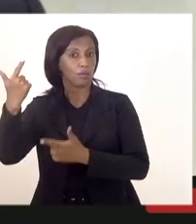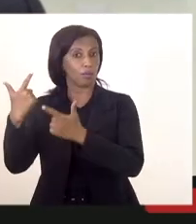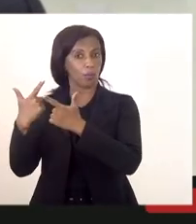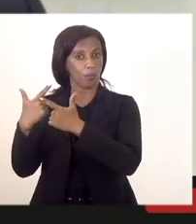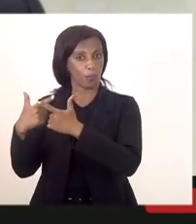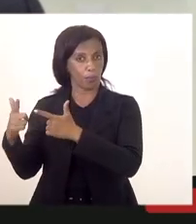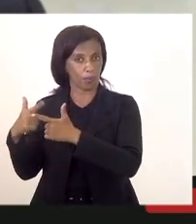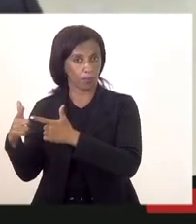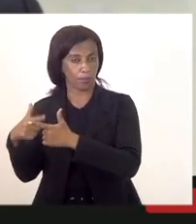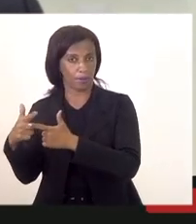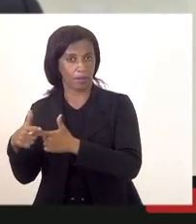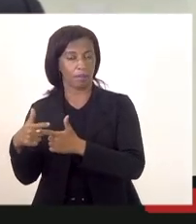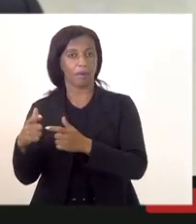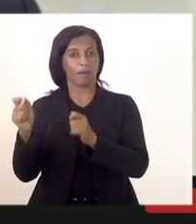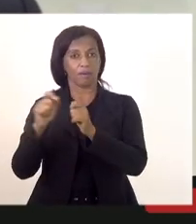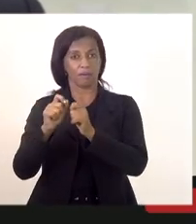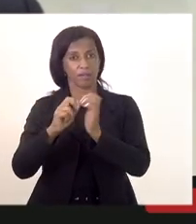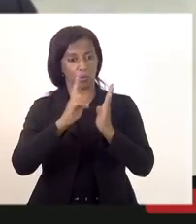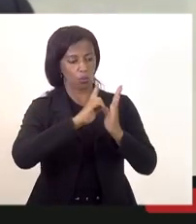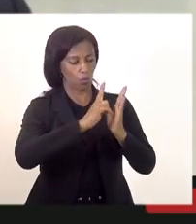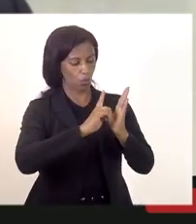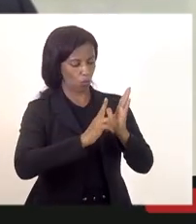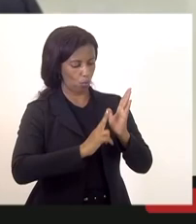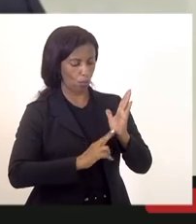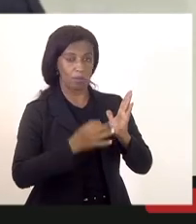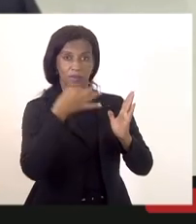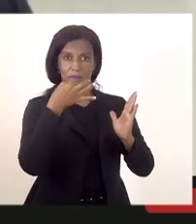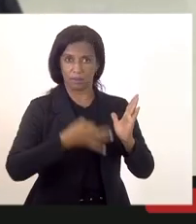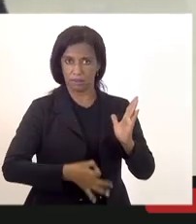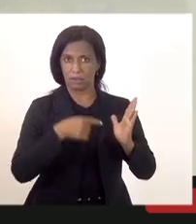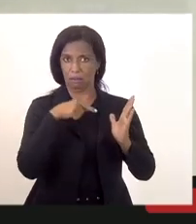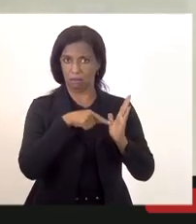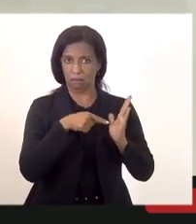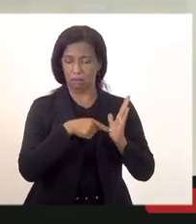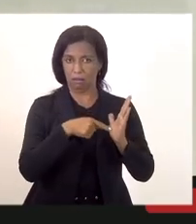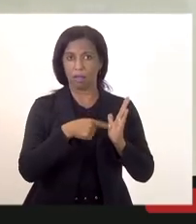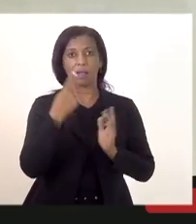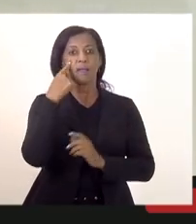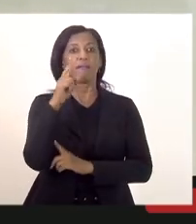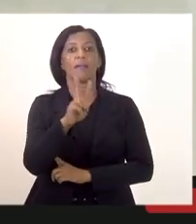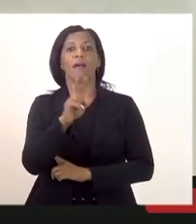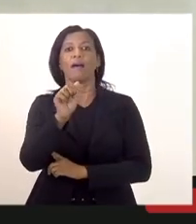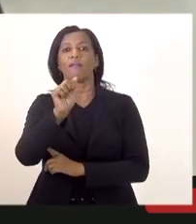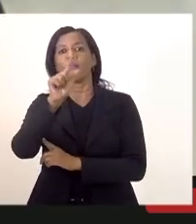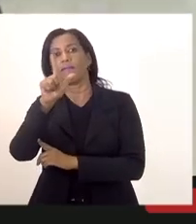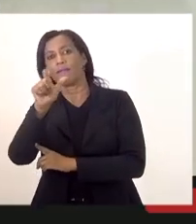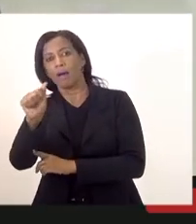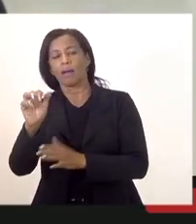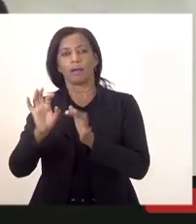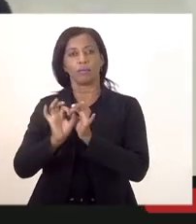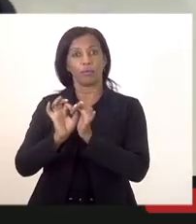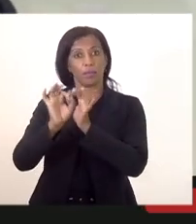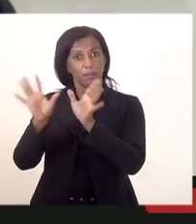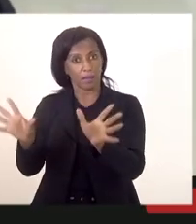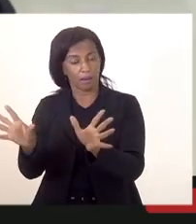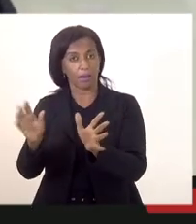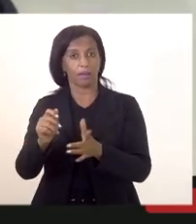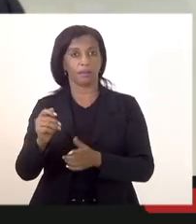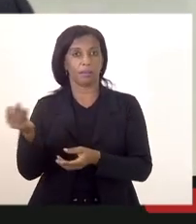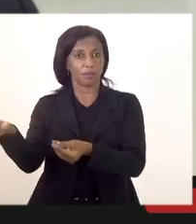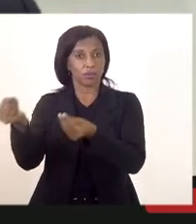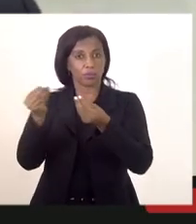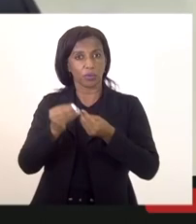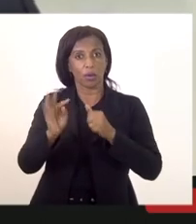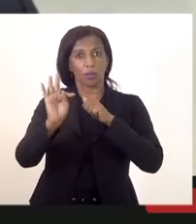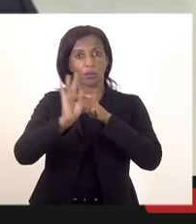publicação com a patente correta adequada e utilizar as vagas remanescentes que foram liberadas para a gente poder trazer